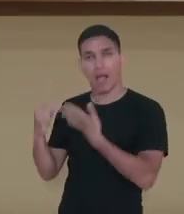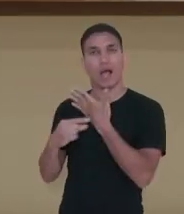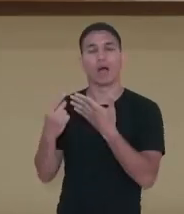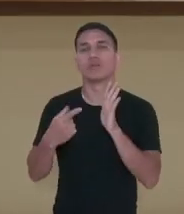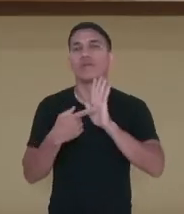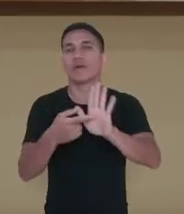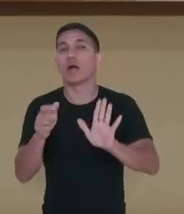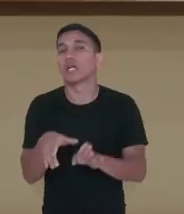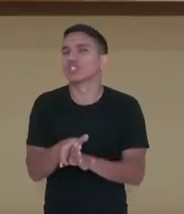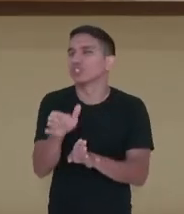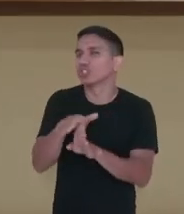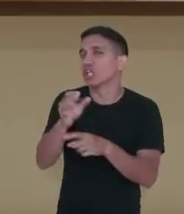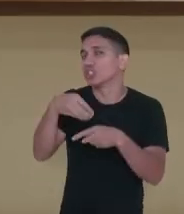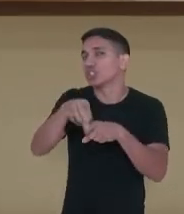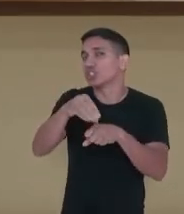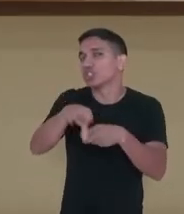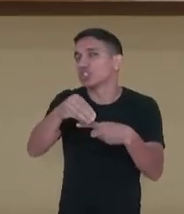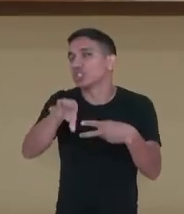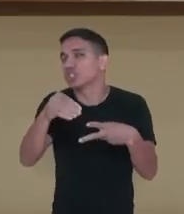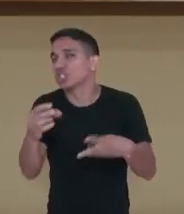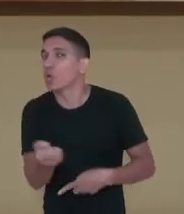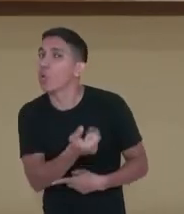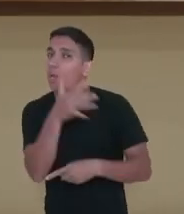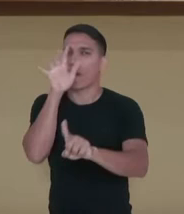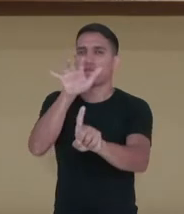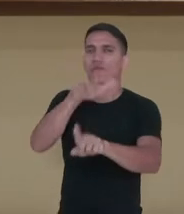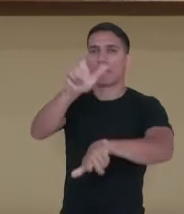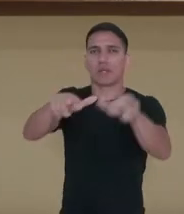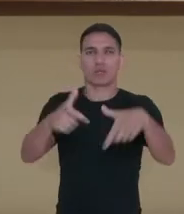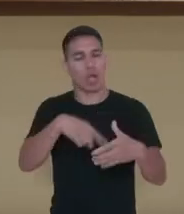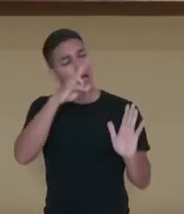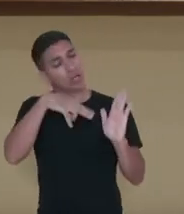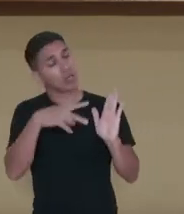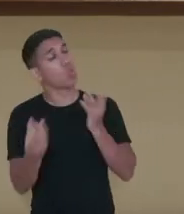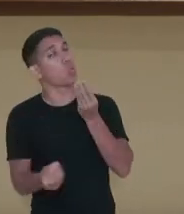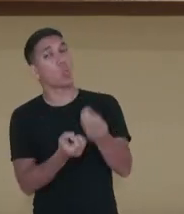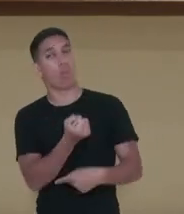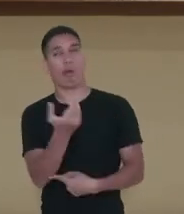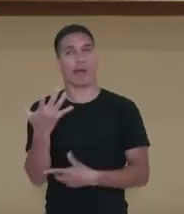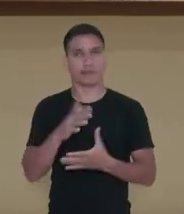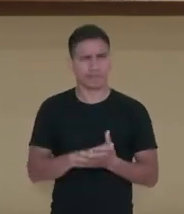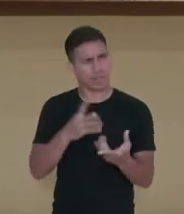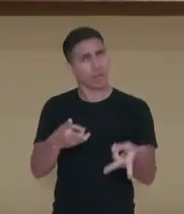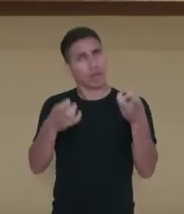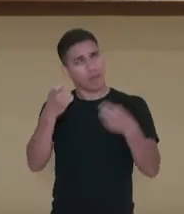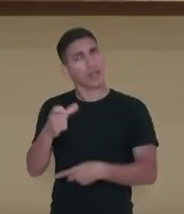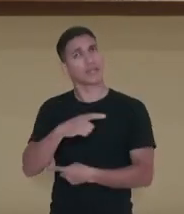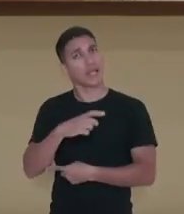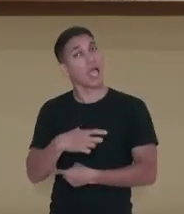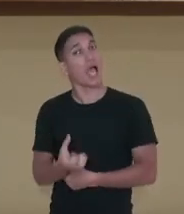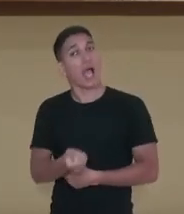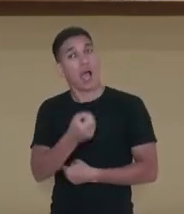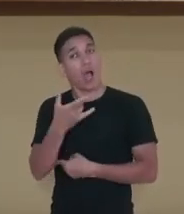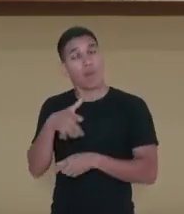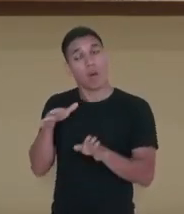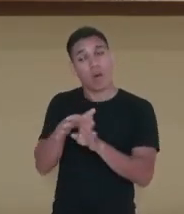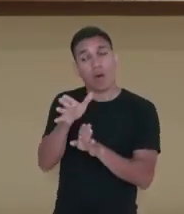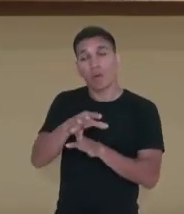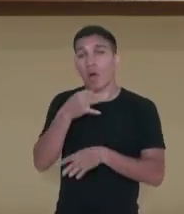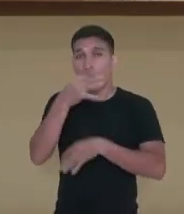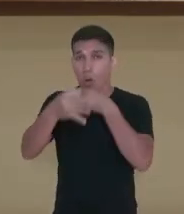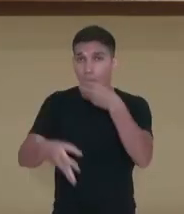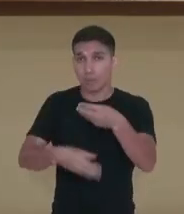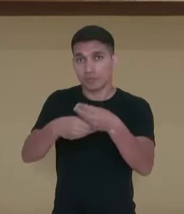está dando dicas, está tentando convencer o leitor de algo. Observem inclusive que ela dá a opinião dela e utiliza até